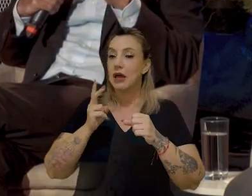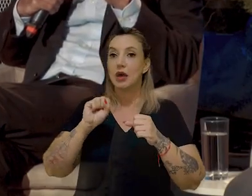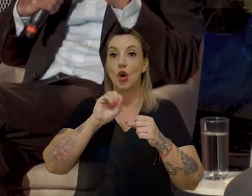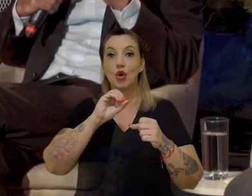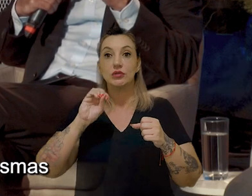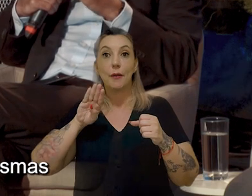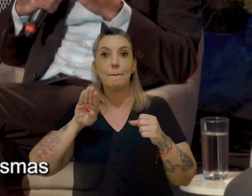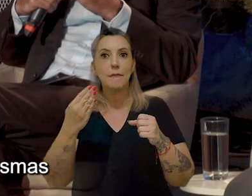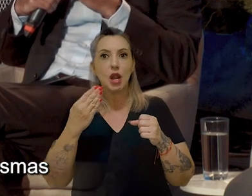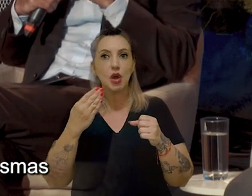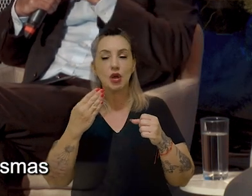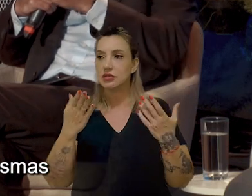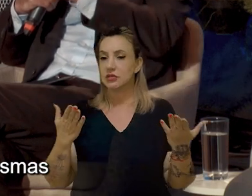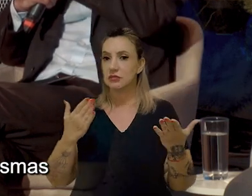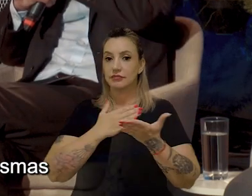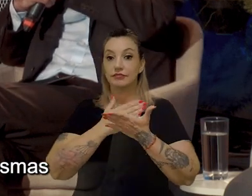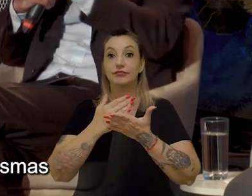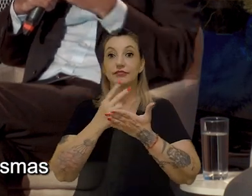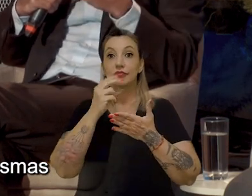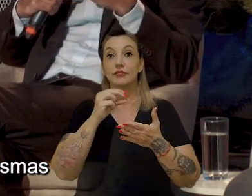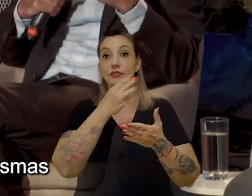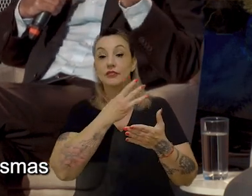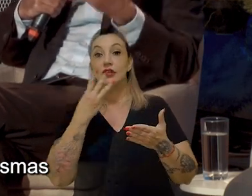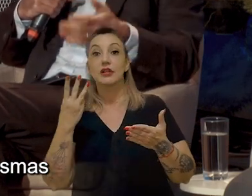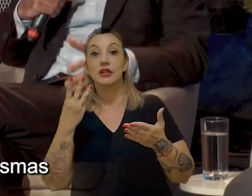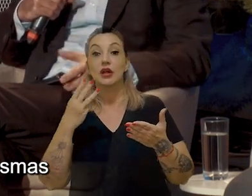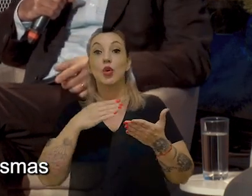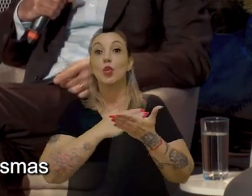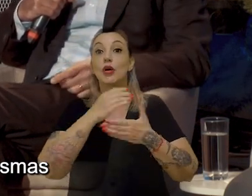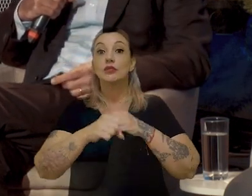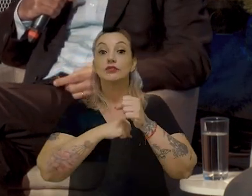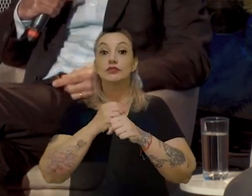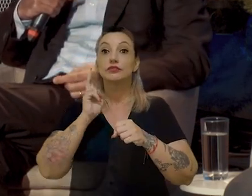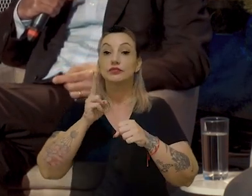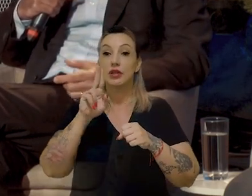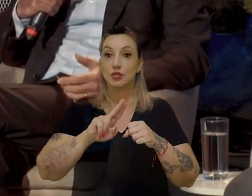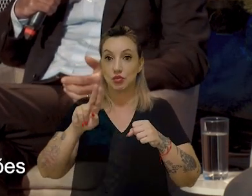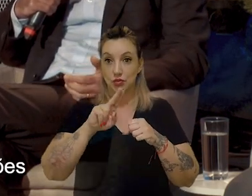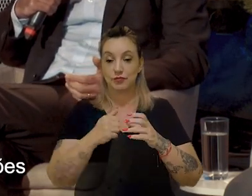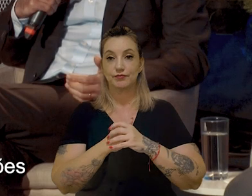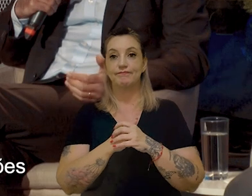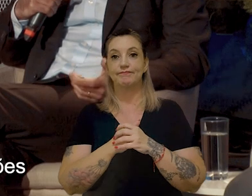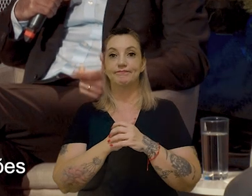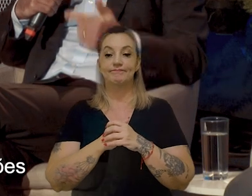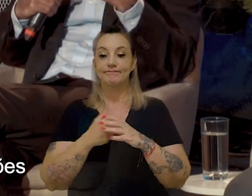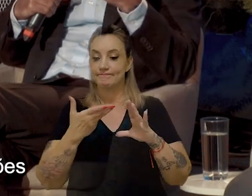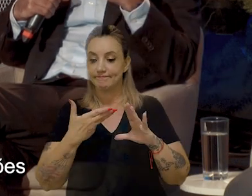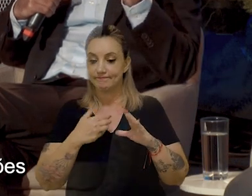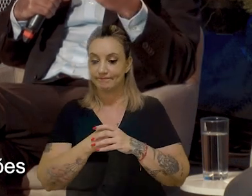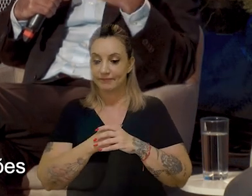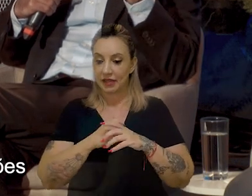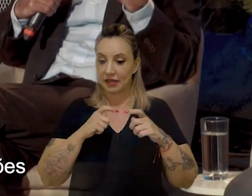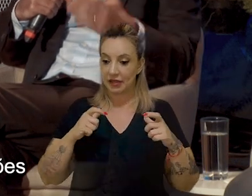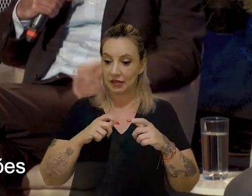bilhões. Então, agora vamos ver a partir de 2023 em quantos anos se consomem essas mesmas reservas. Então, o ritmo está aumentando,